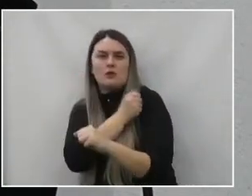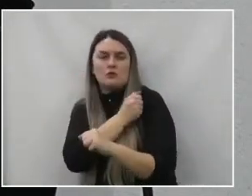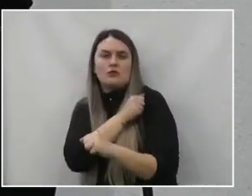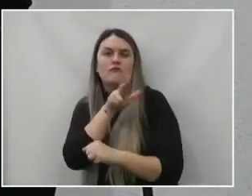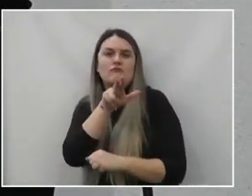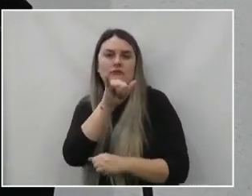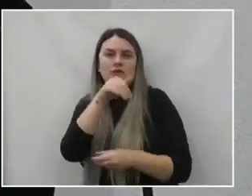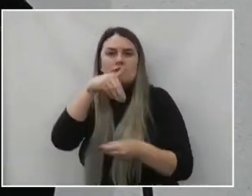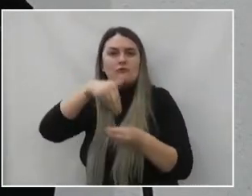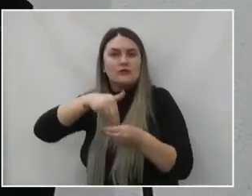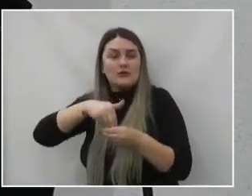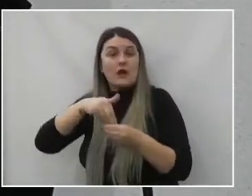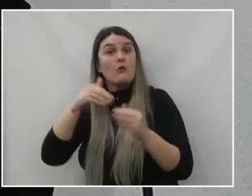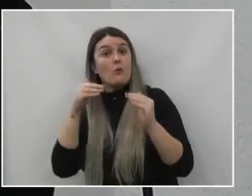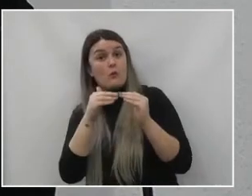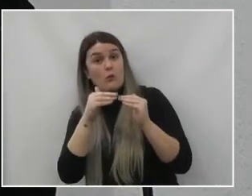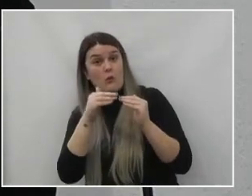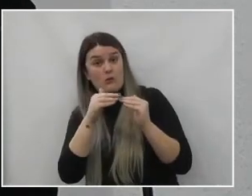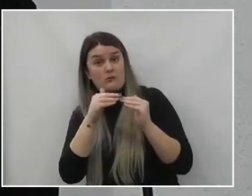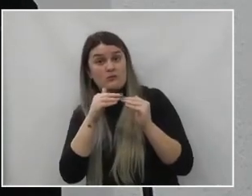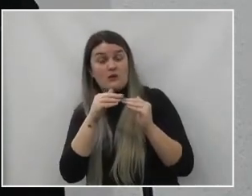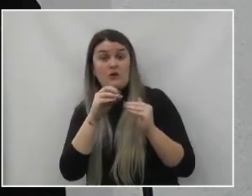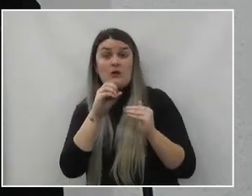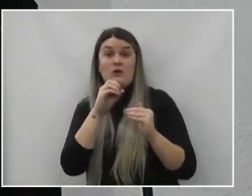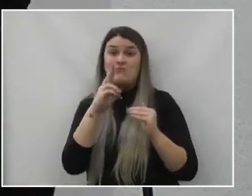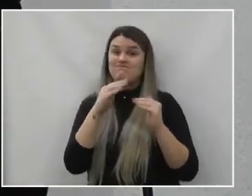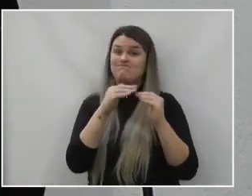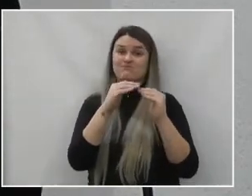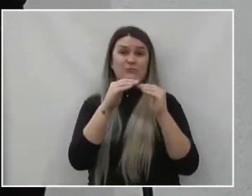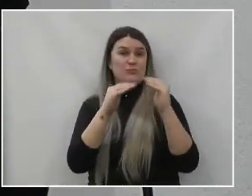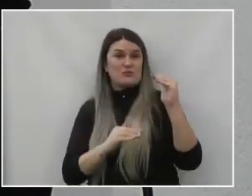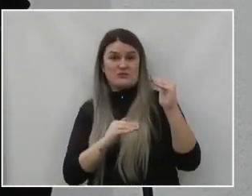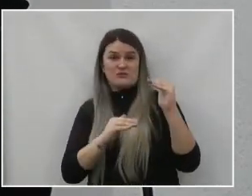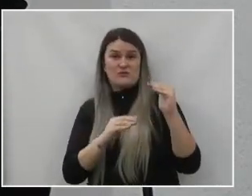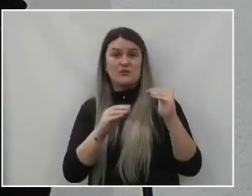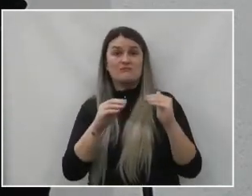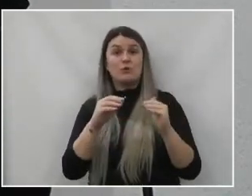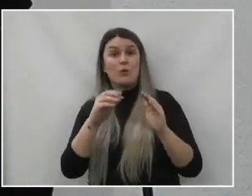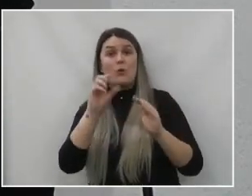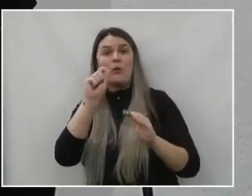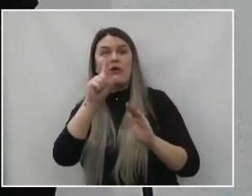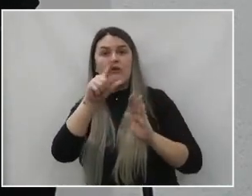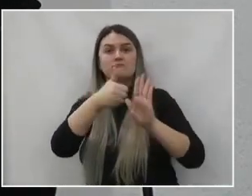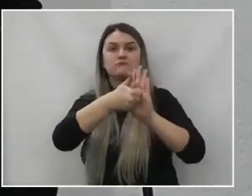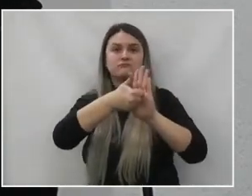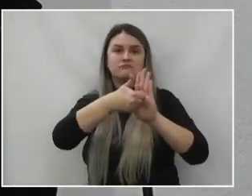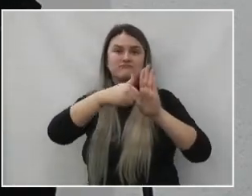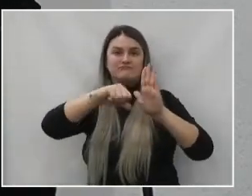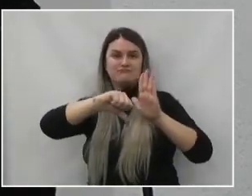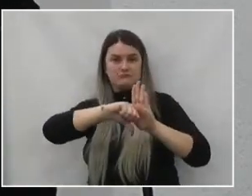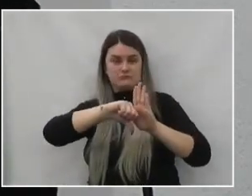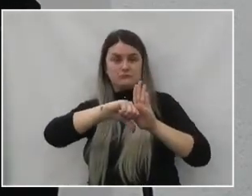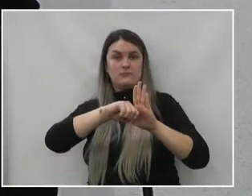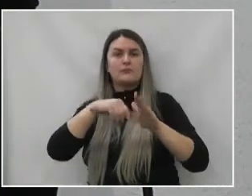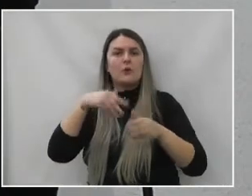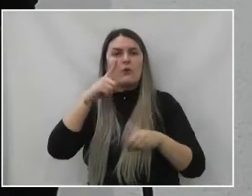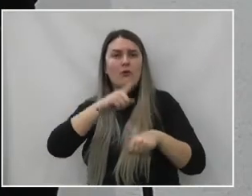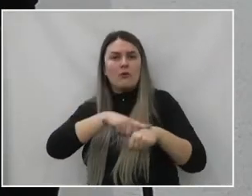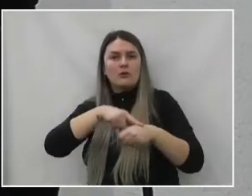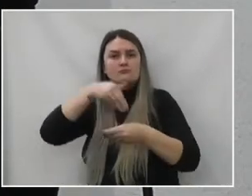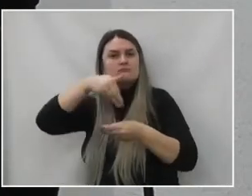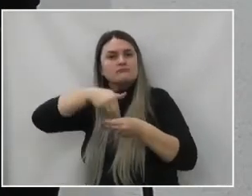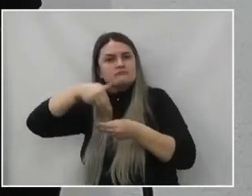se concorda, se existe algum ponto contra, enfim, essa consulta pública